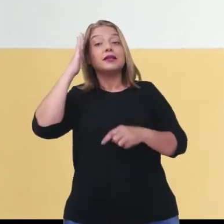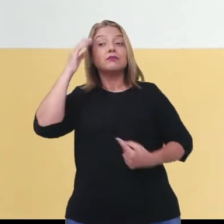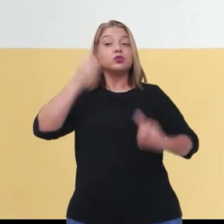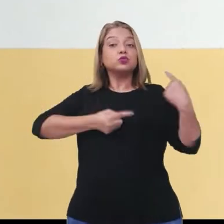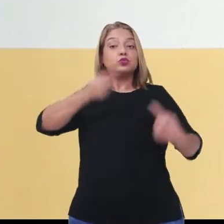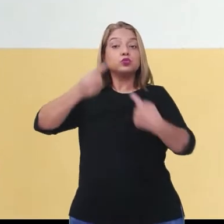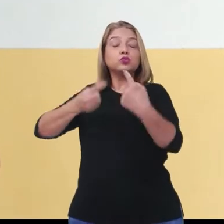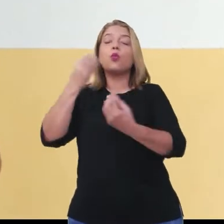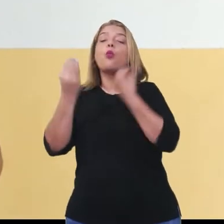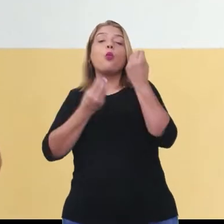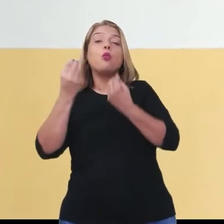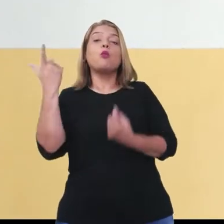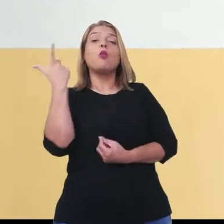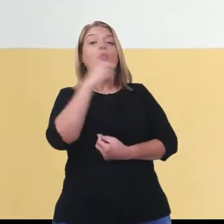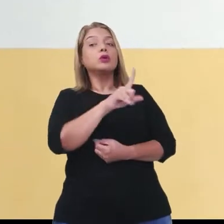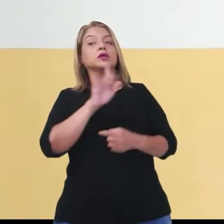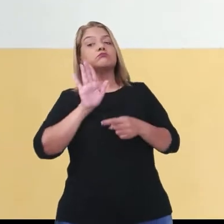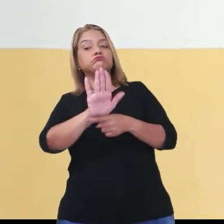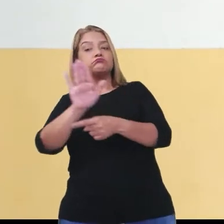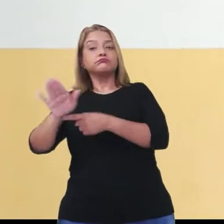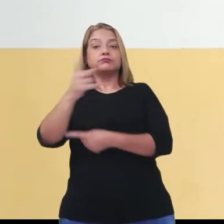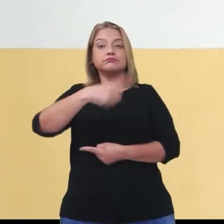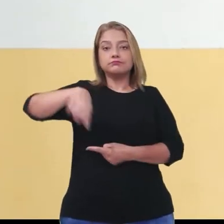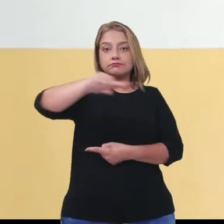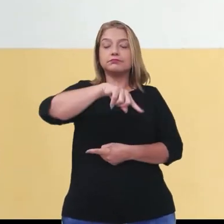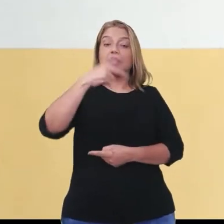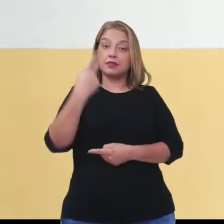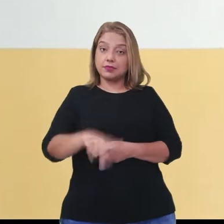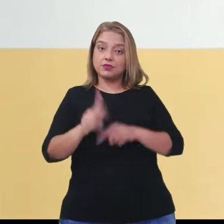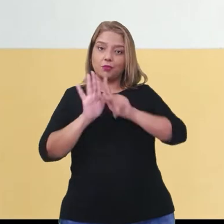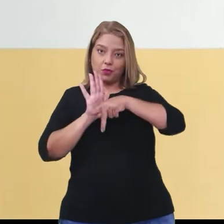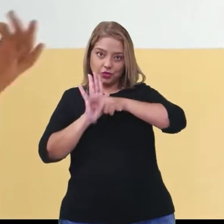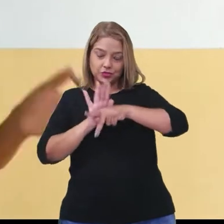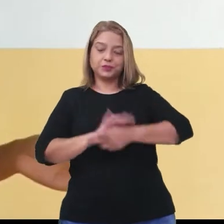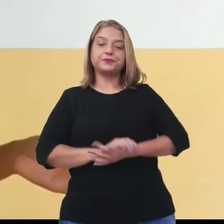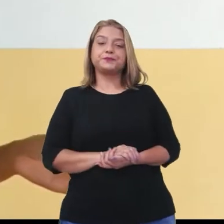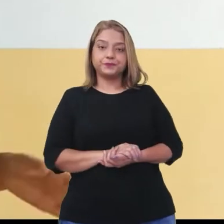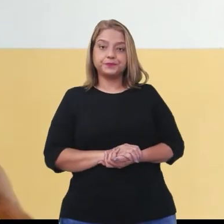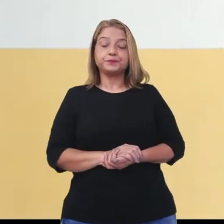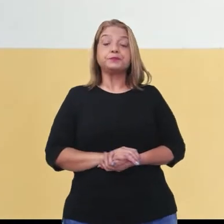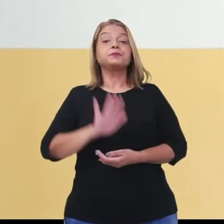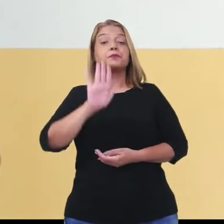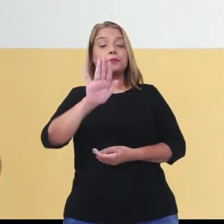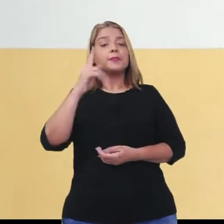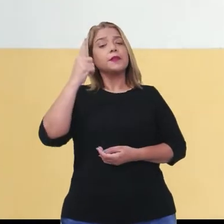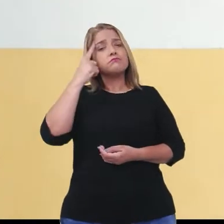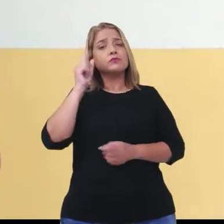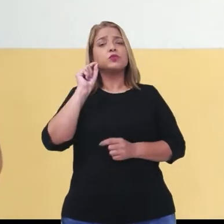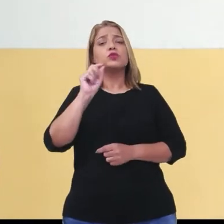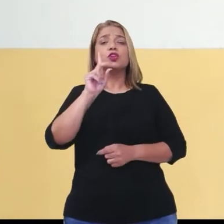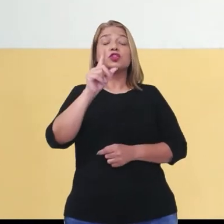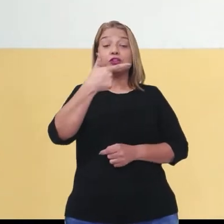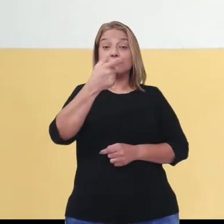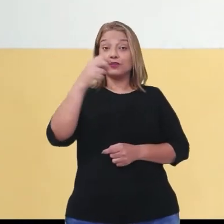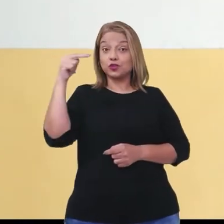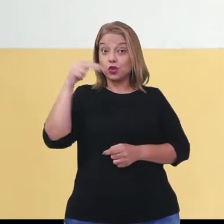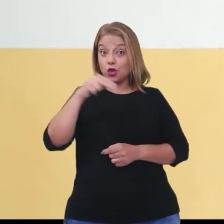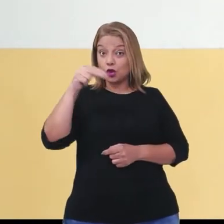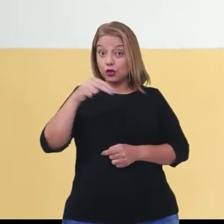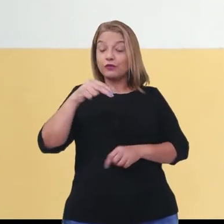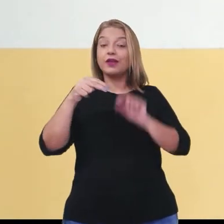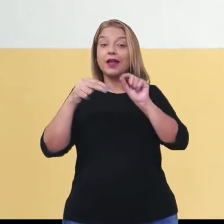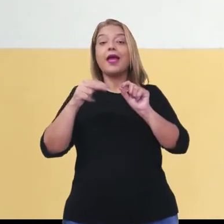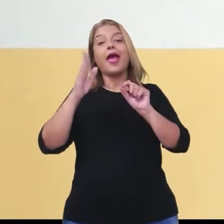a culminância do projeto institucional aqui no CEME. Bom, tendo em vista que no dia 20 de novembro é